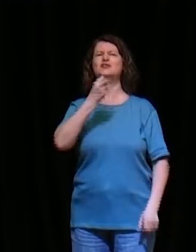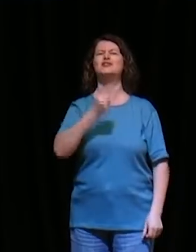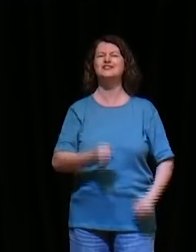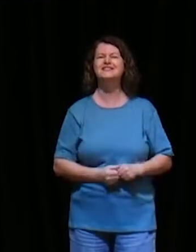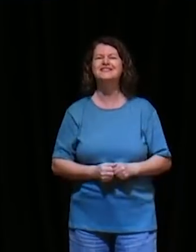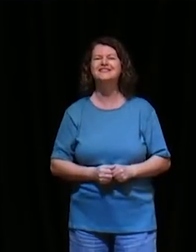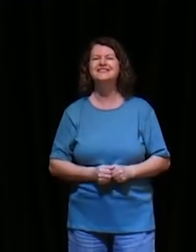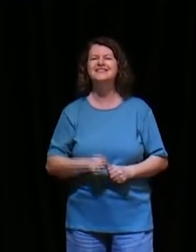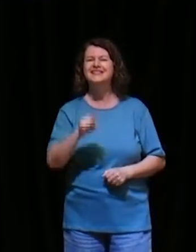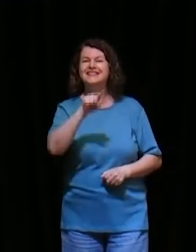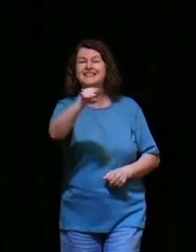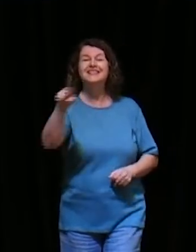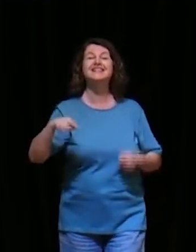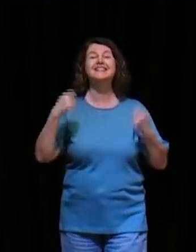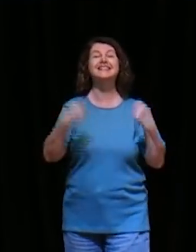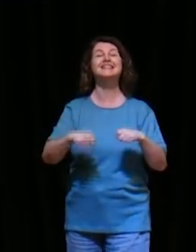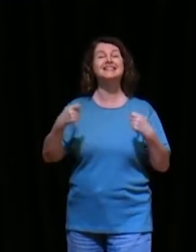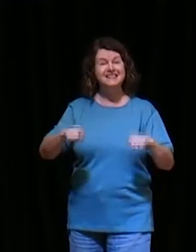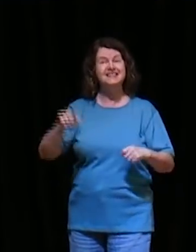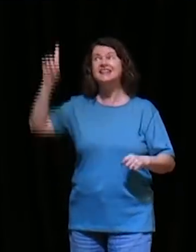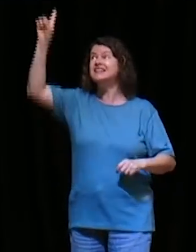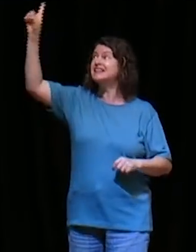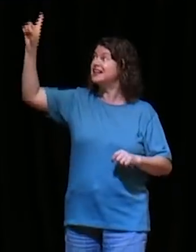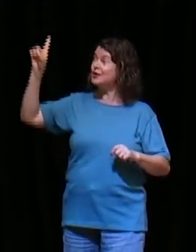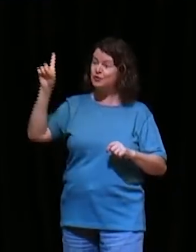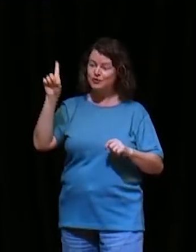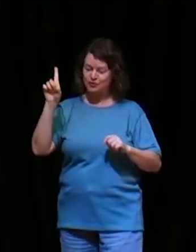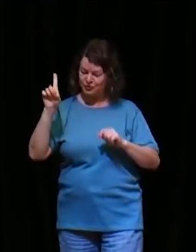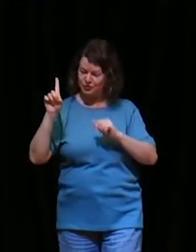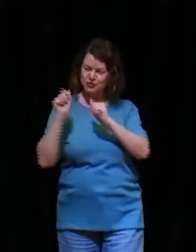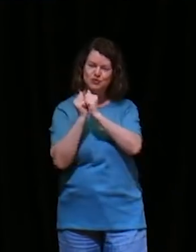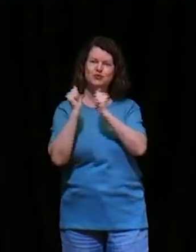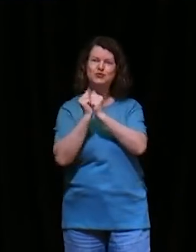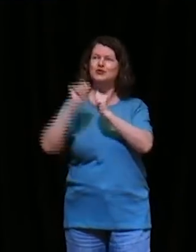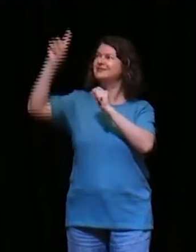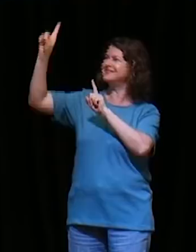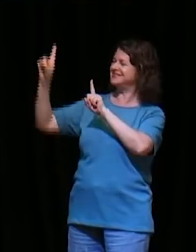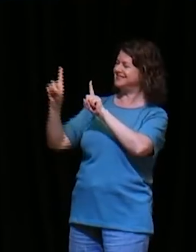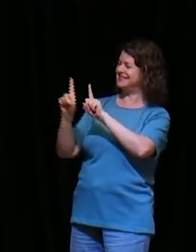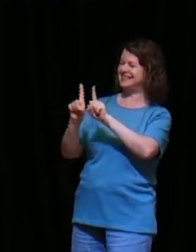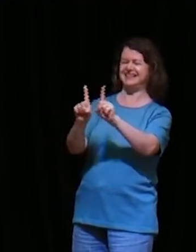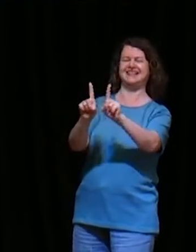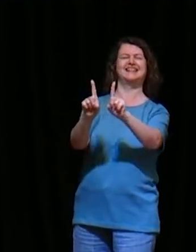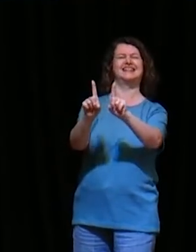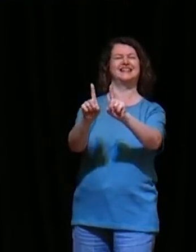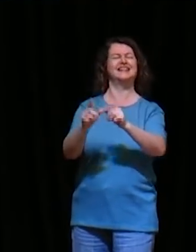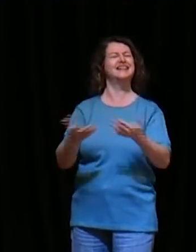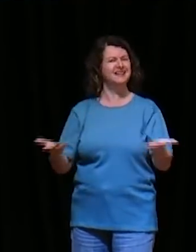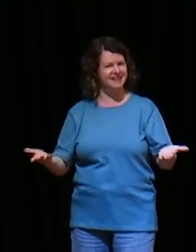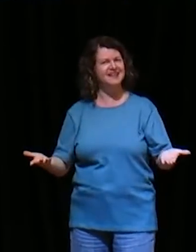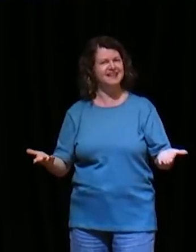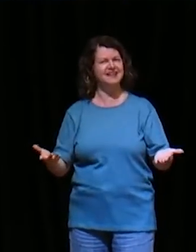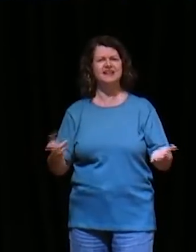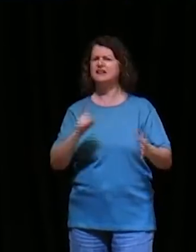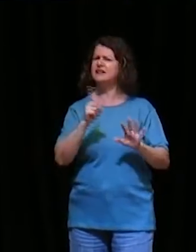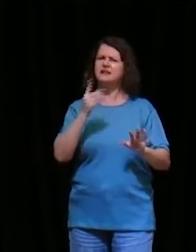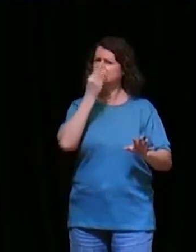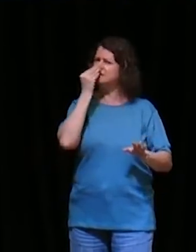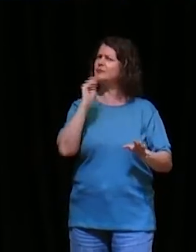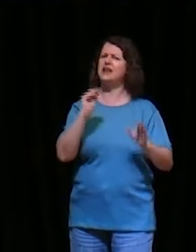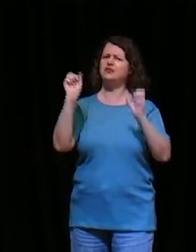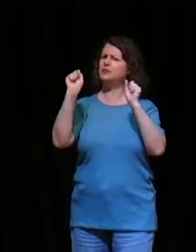do teu lado, é porque existe um quadro, muito claro, de guerra espiritual, de batalha espiritual, então, não ignore, o poder,